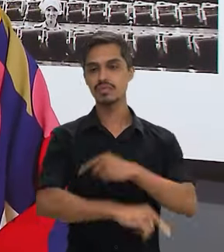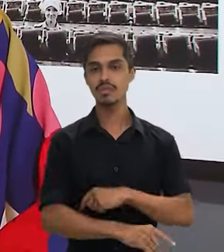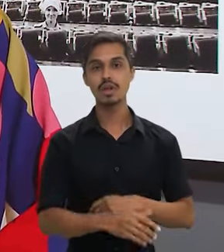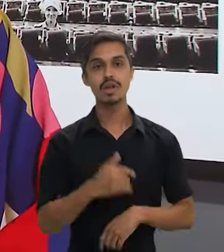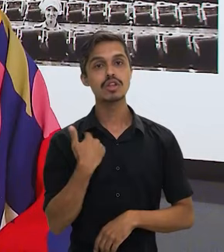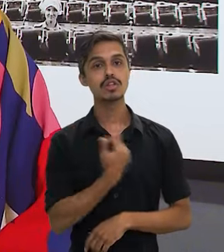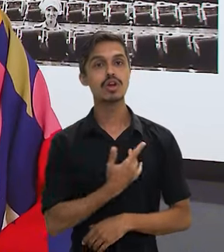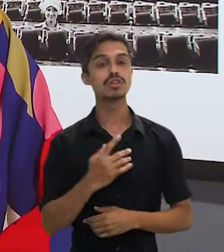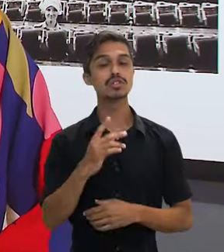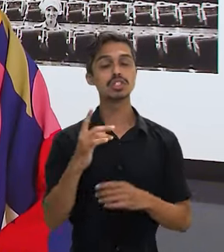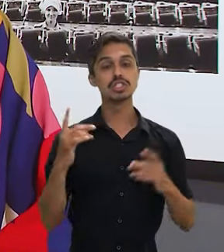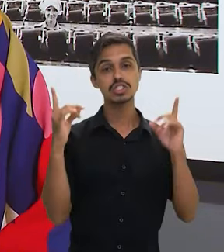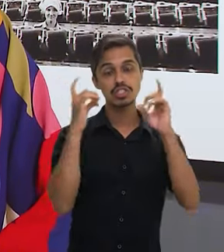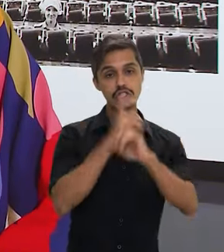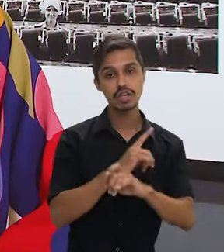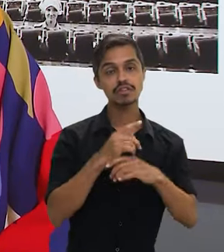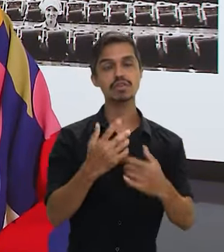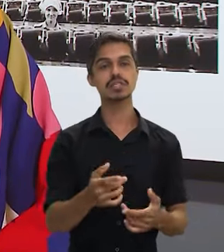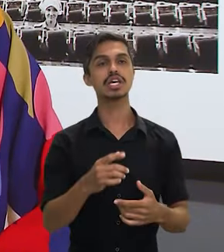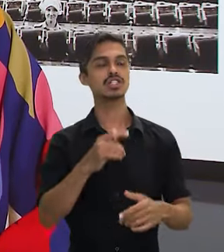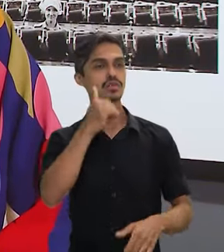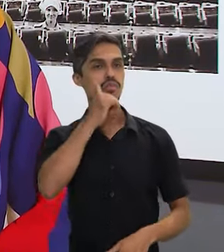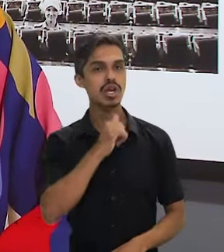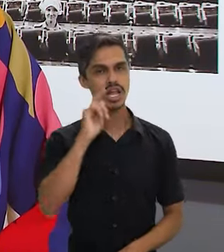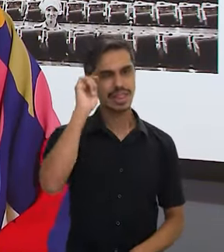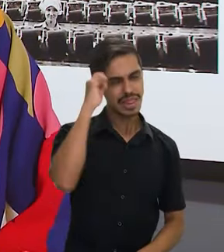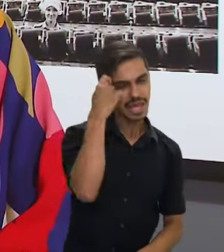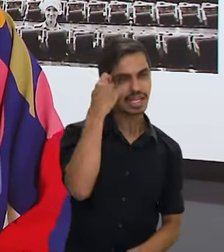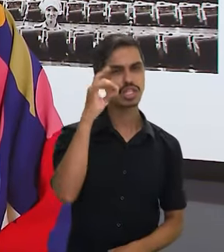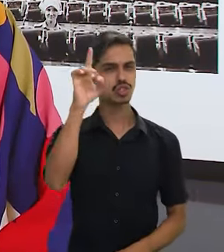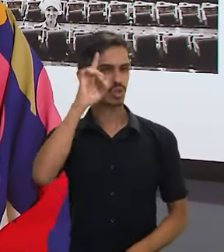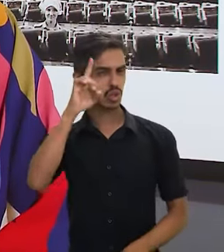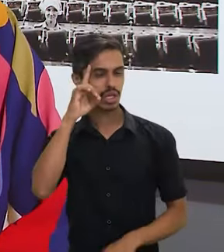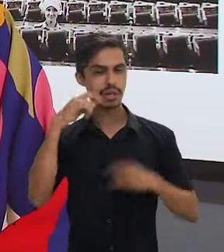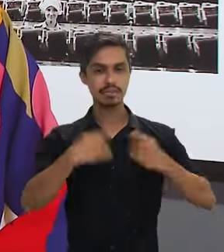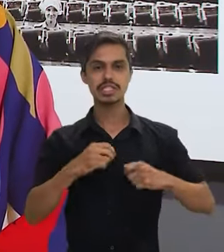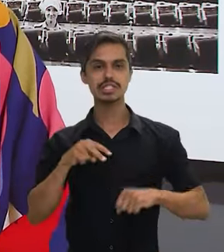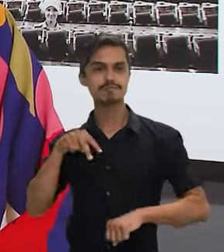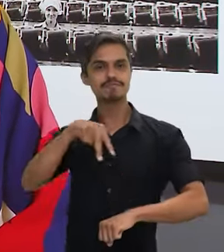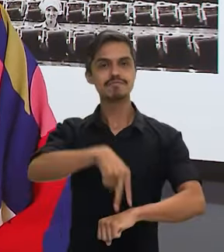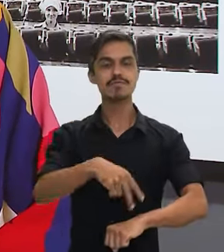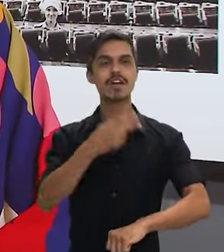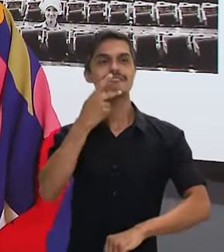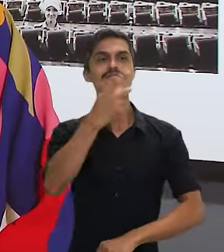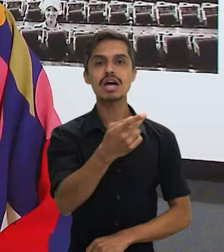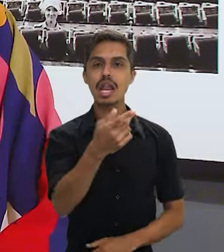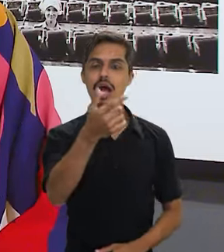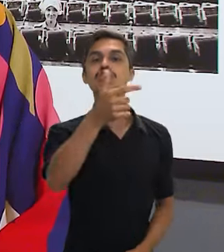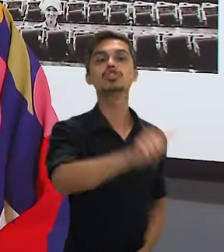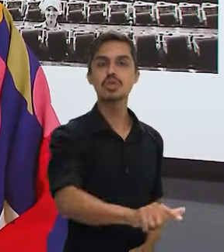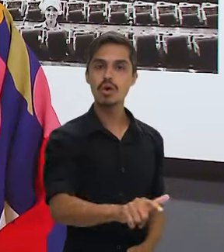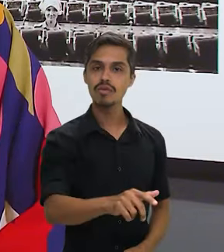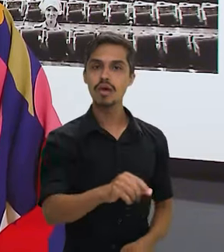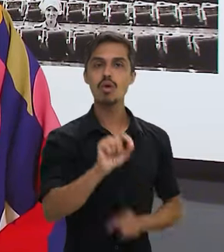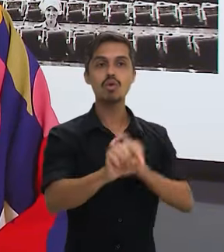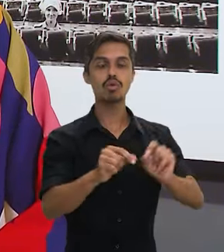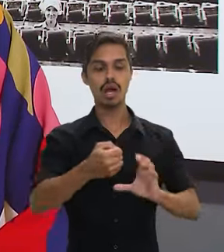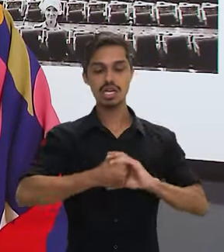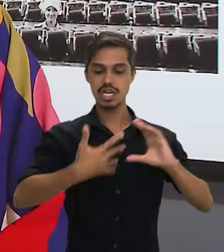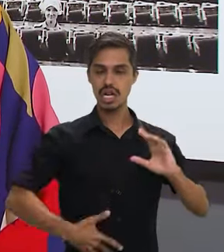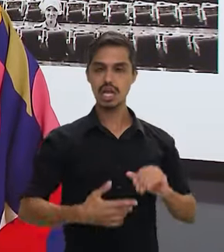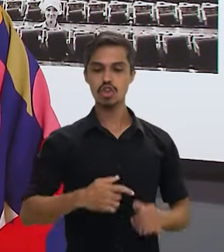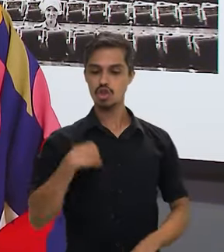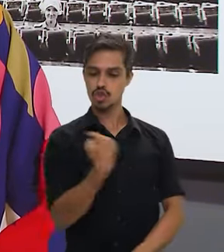não somos. Então o desafio de ser mulher e de ser mulher negra é todos os dias a gente ter que reafirmar e afirmar o que